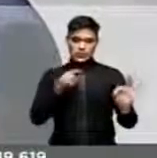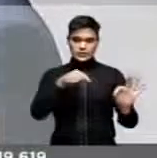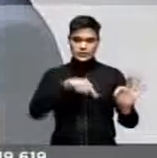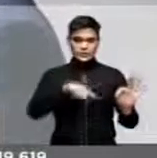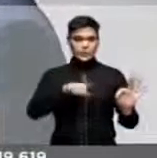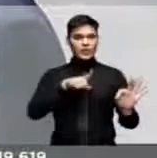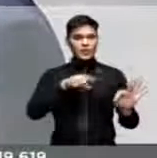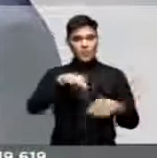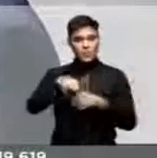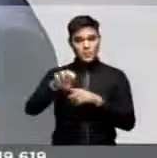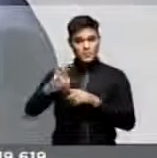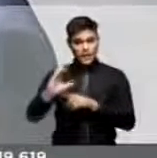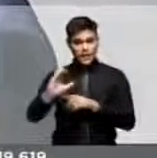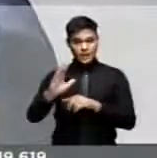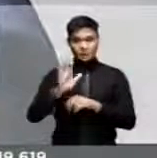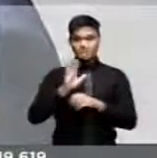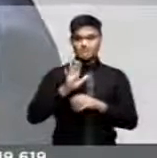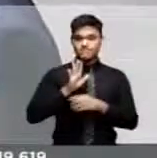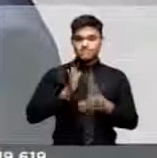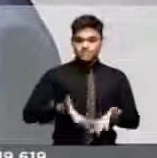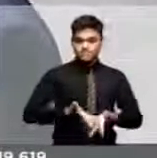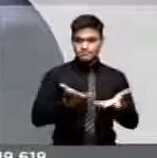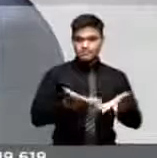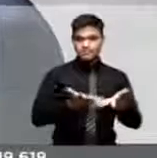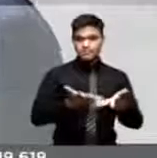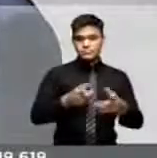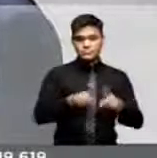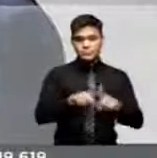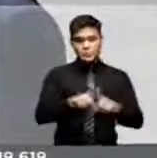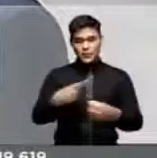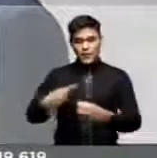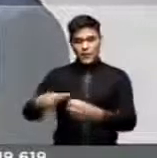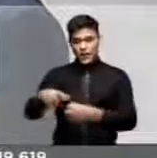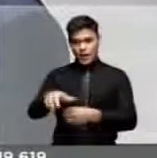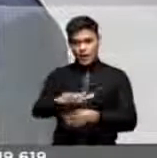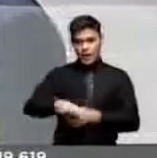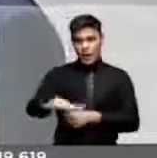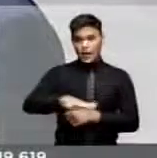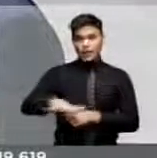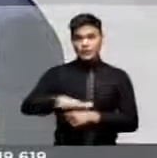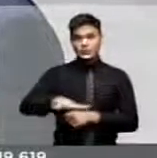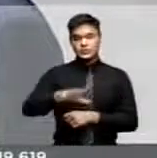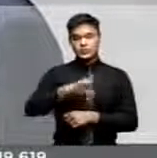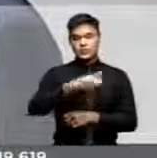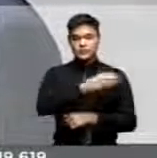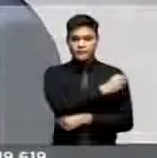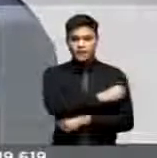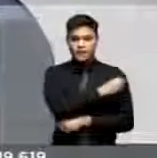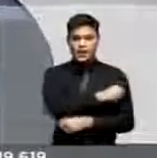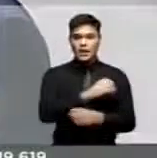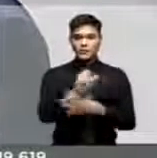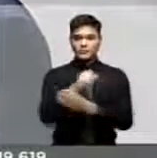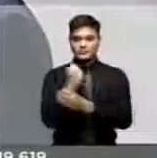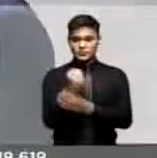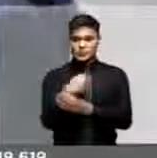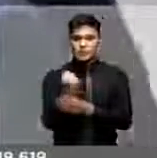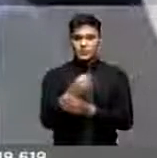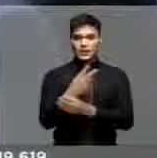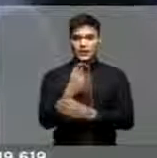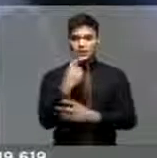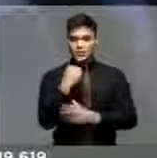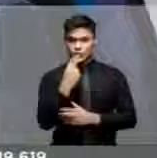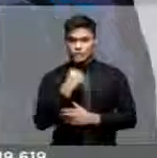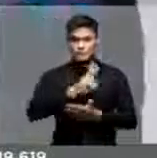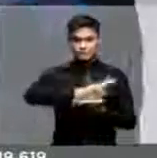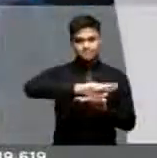Educação em áreas de laboratório, como enfermagem, como nutrição, como fisioterapia e